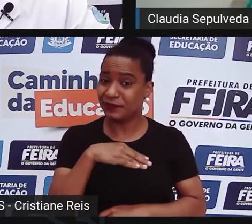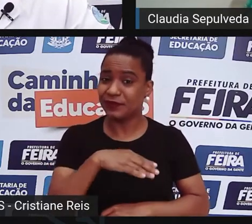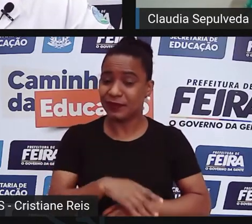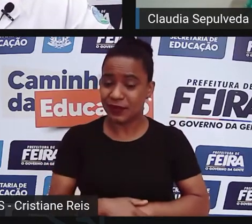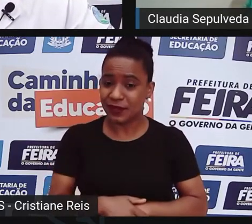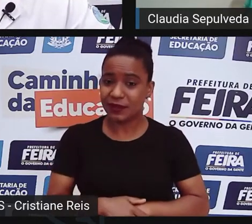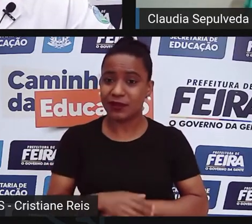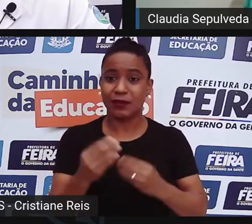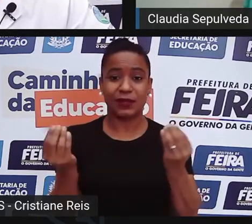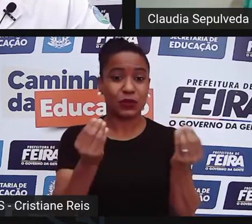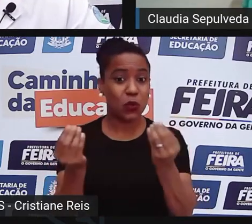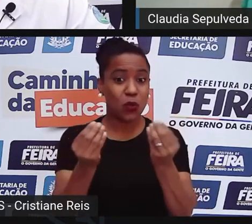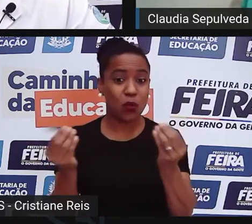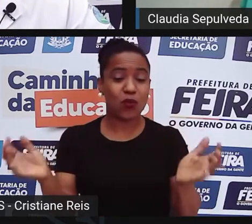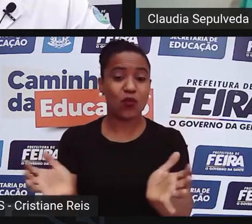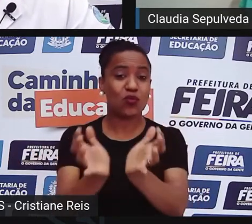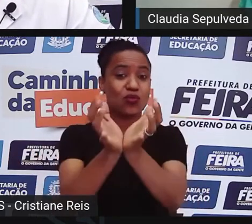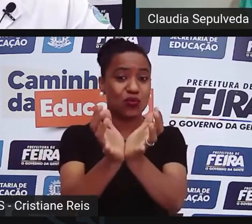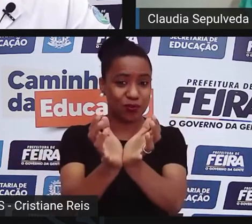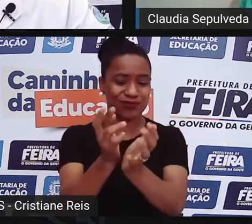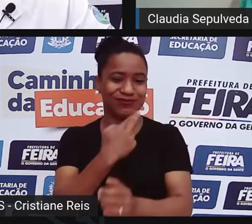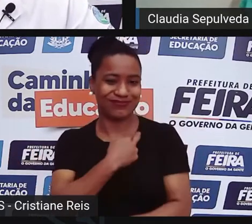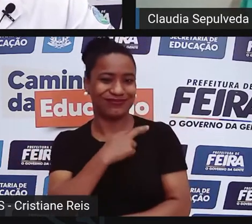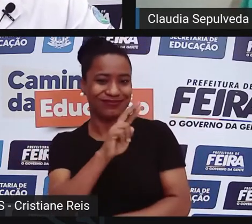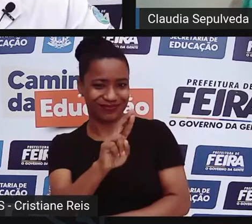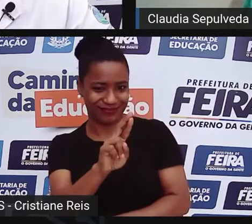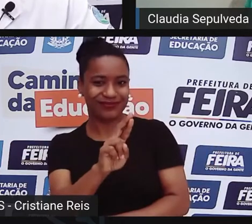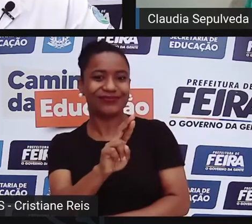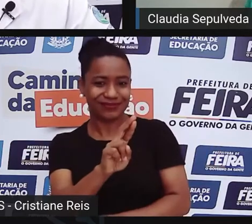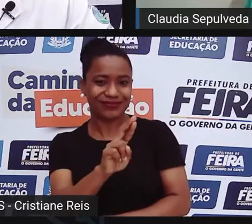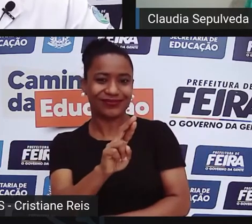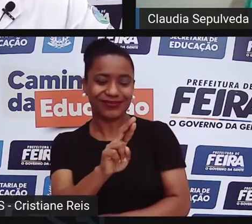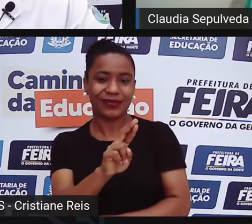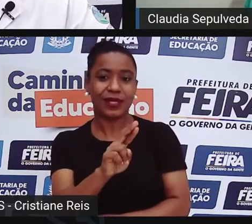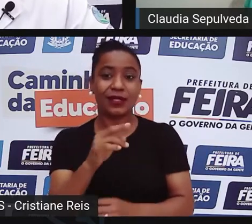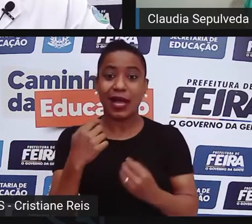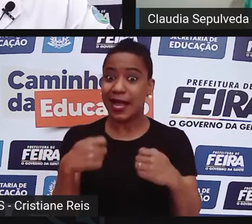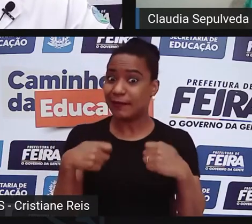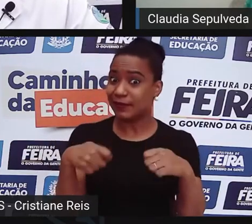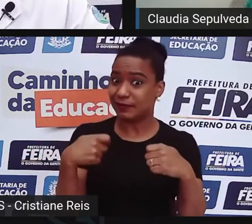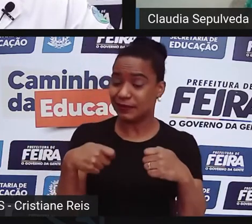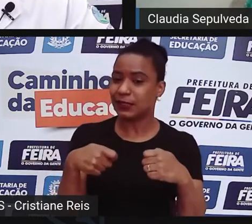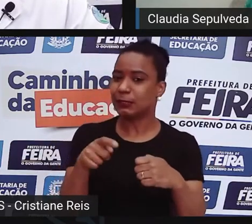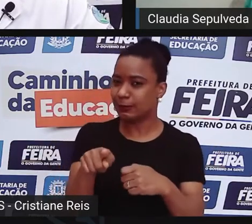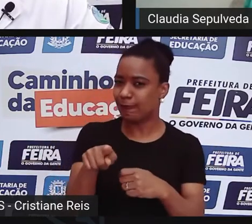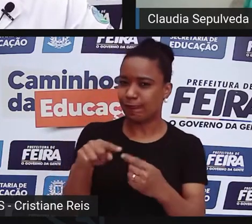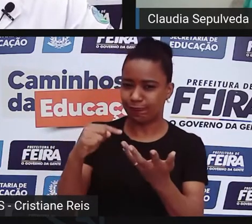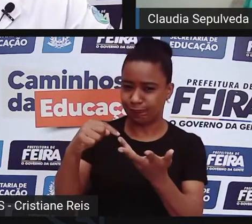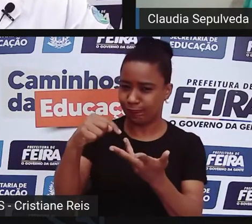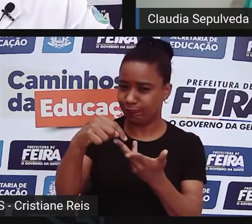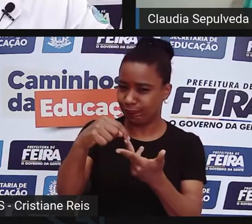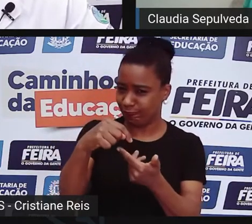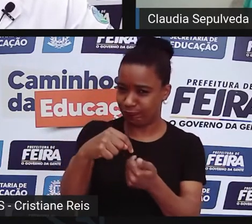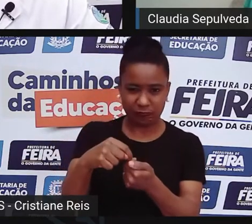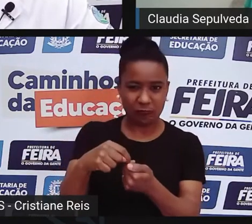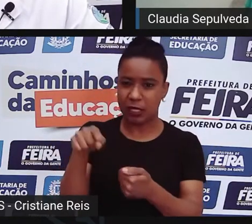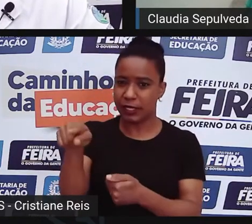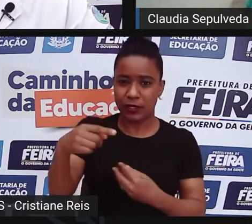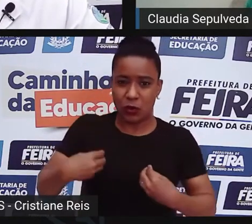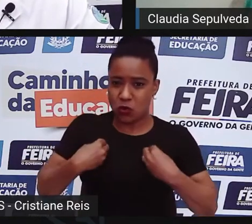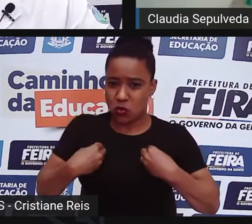de uma estrutura cristã? Então, é preciso desumanizar esses povos para poder explorá-los. Então, essa é a origem desse processo